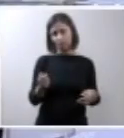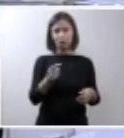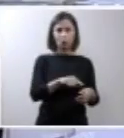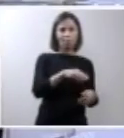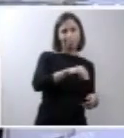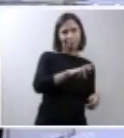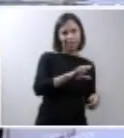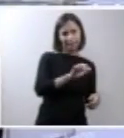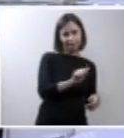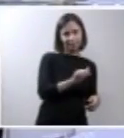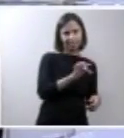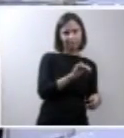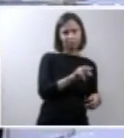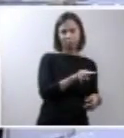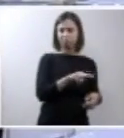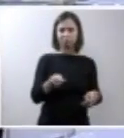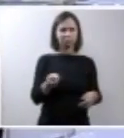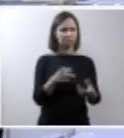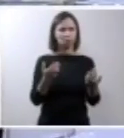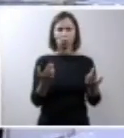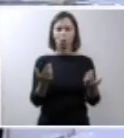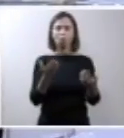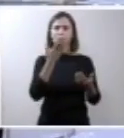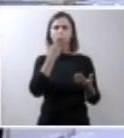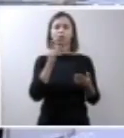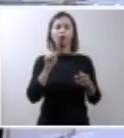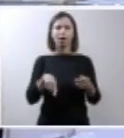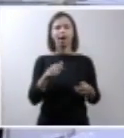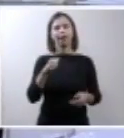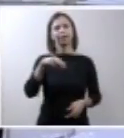situação, são formas de anencefalia.